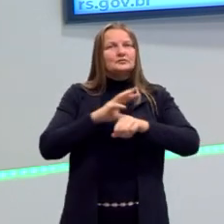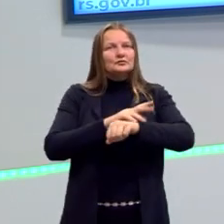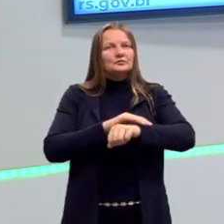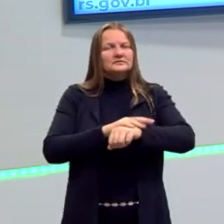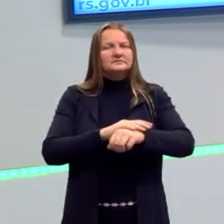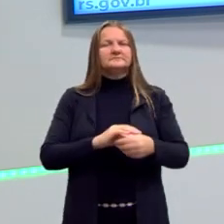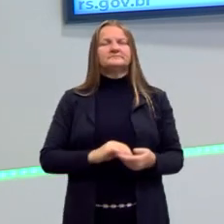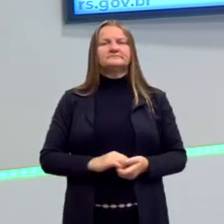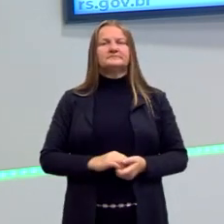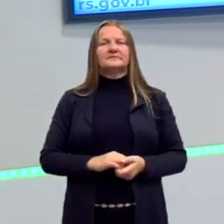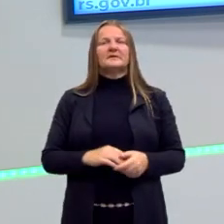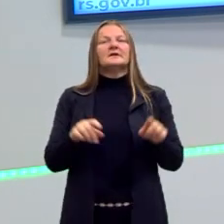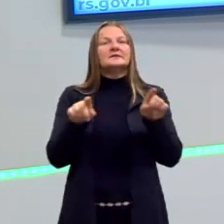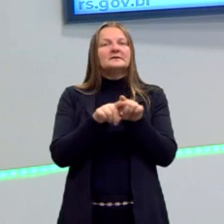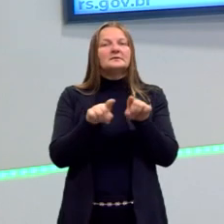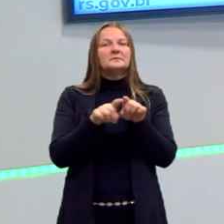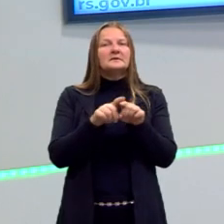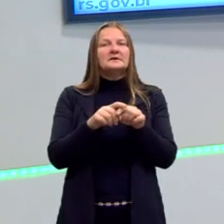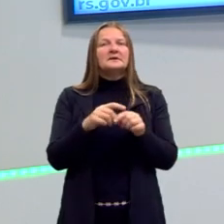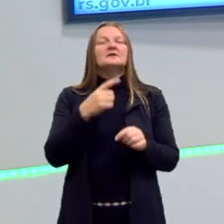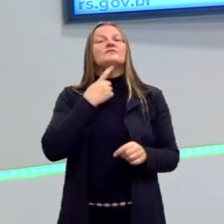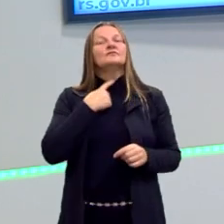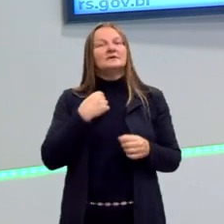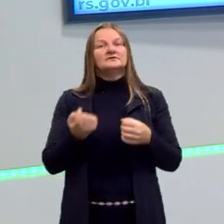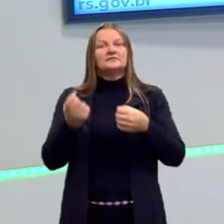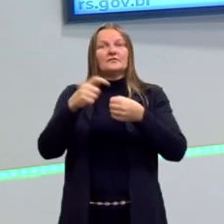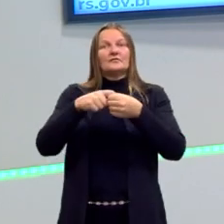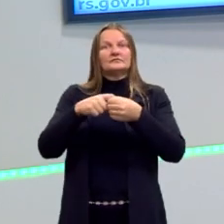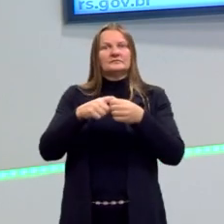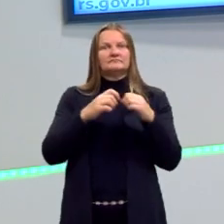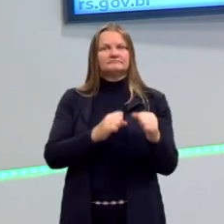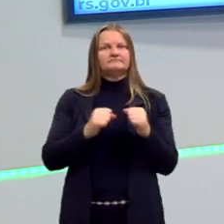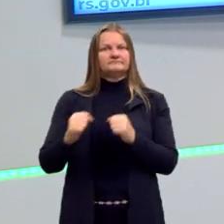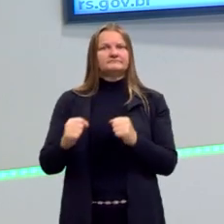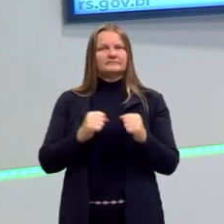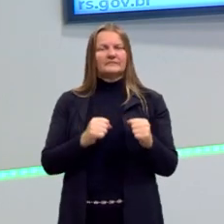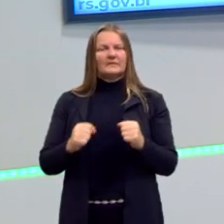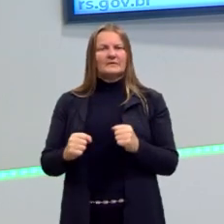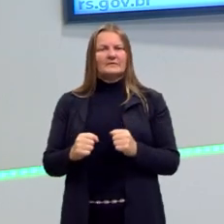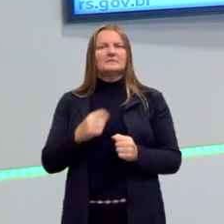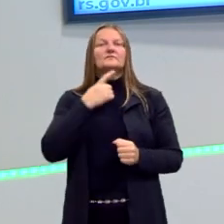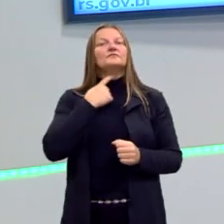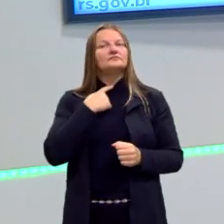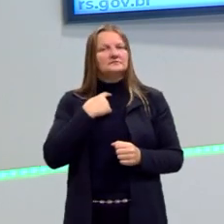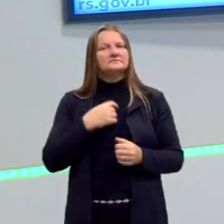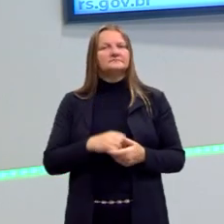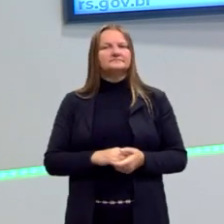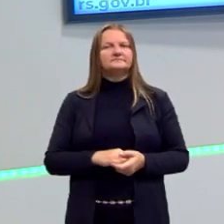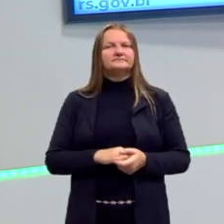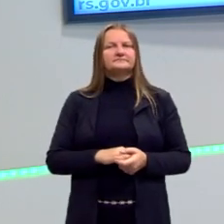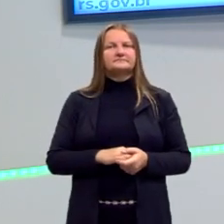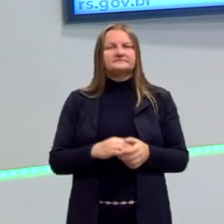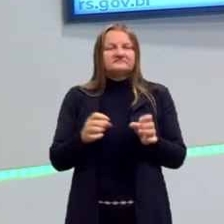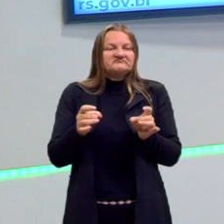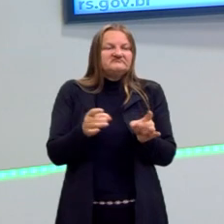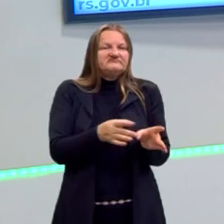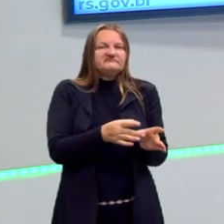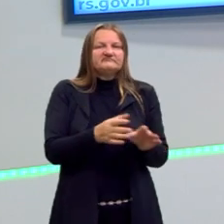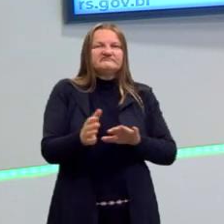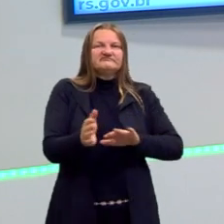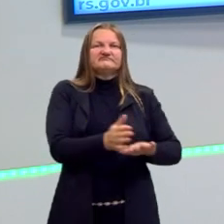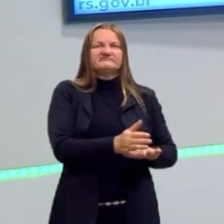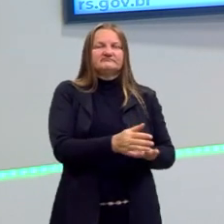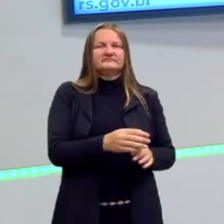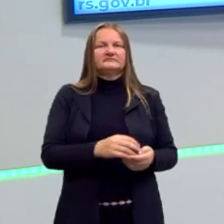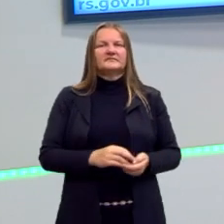Isso também é uma tentativa dele querer voltar ao poder. Ele tinha tido muito poder, de uma hora para a outra, ele fica um cara abandonado. Então, é